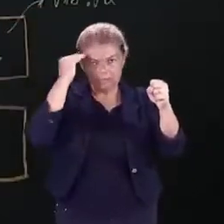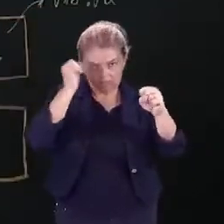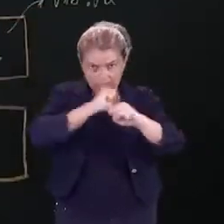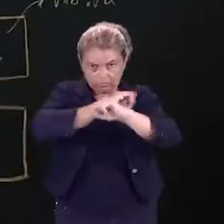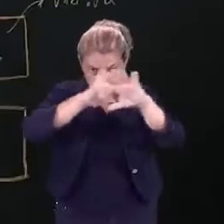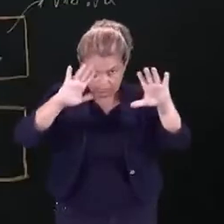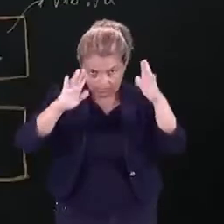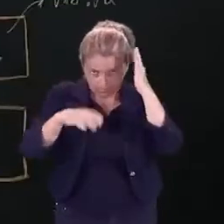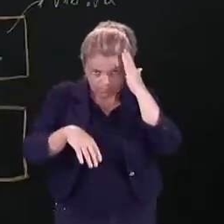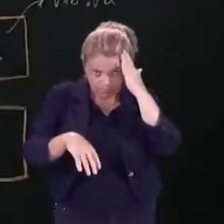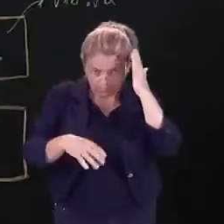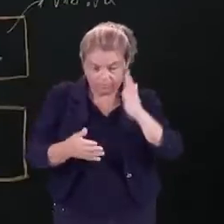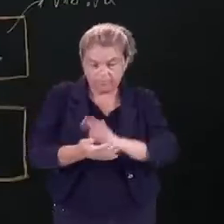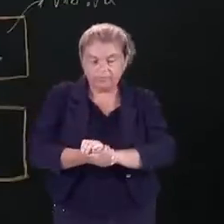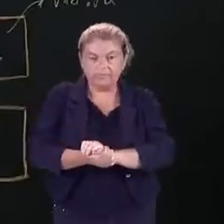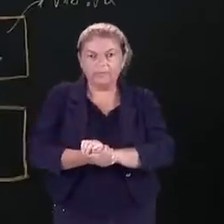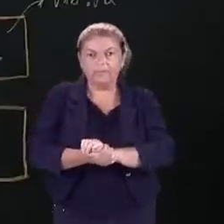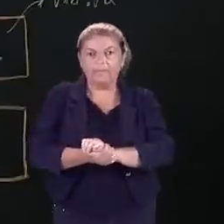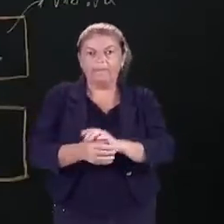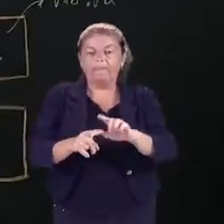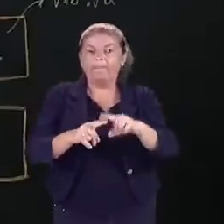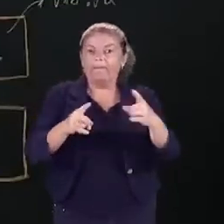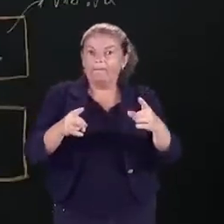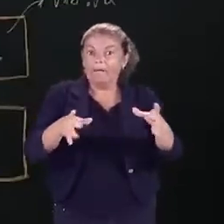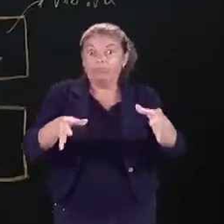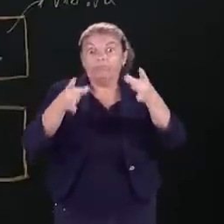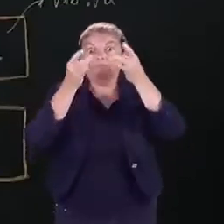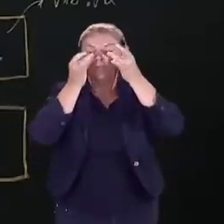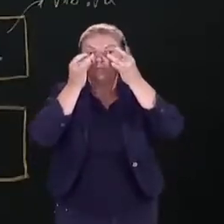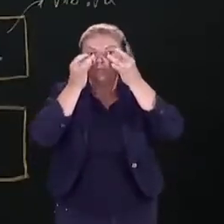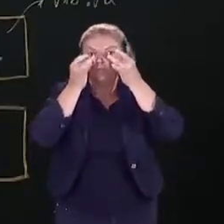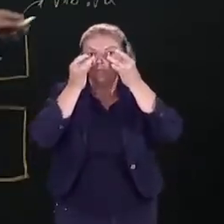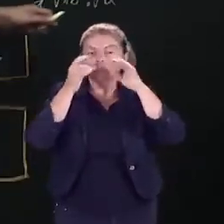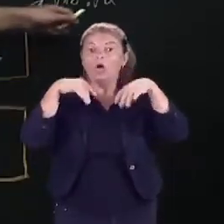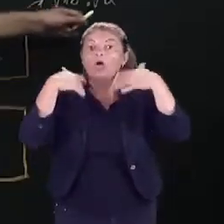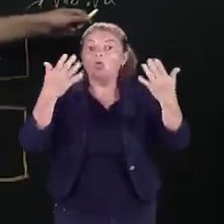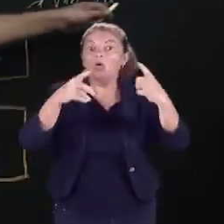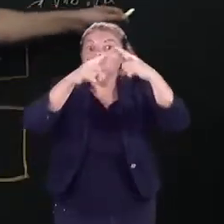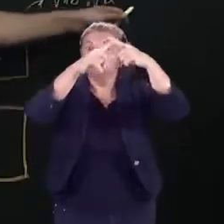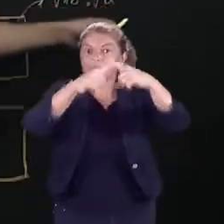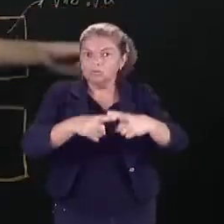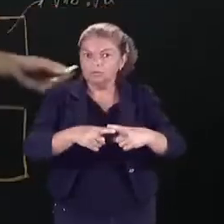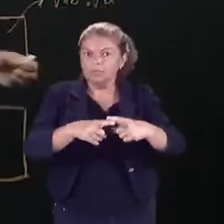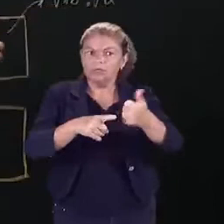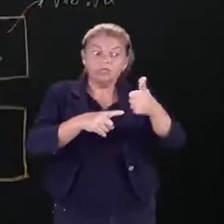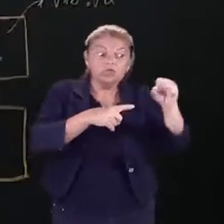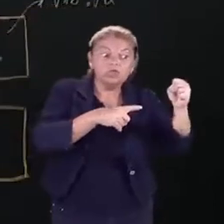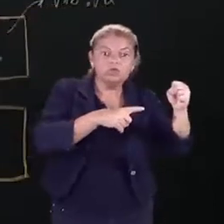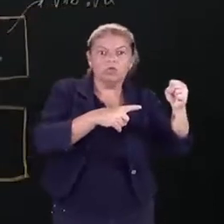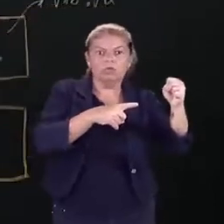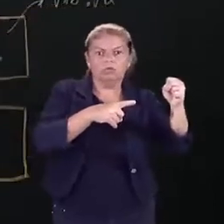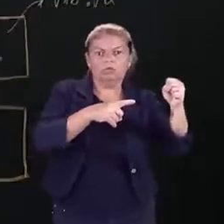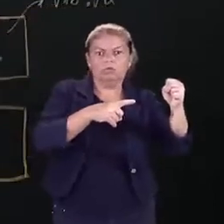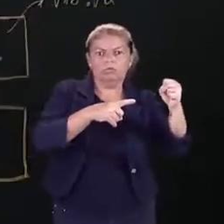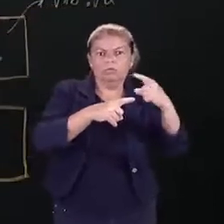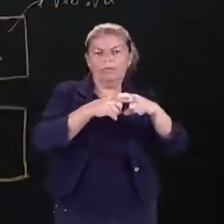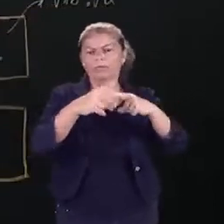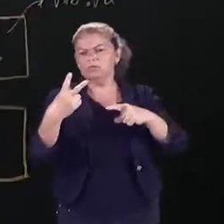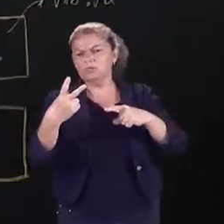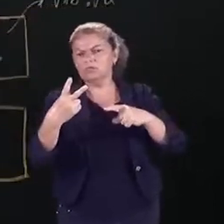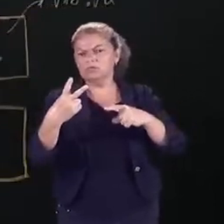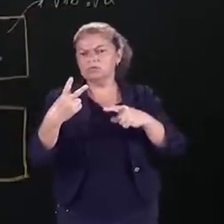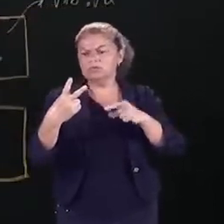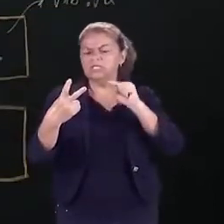consegue chegar no resultado igual a 2. Mas atenção! Quando eu multiplico 18 por 2, como é que a gente